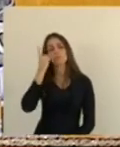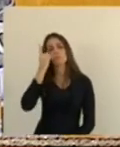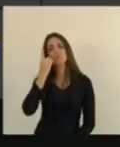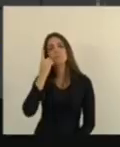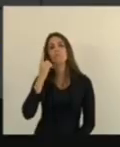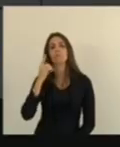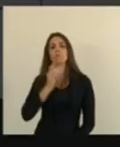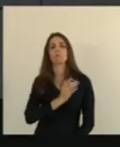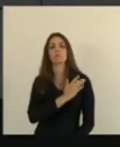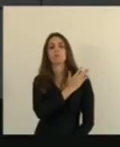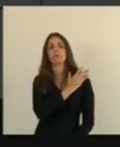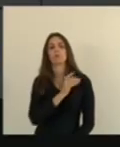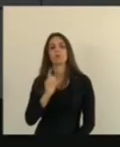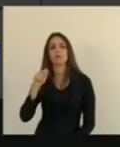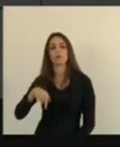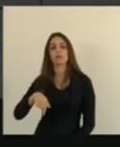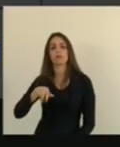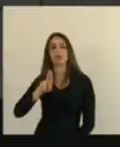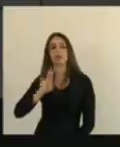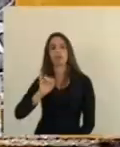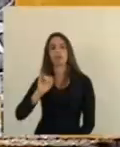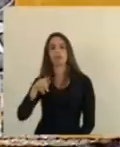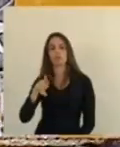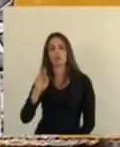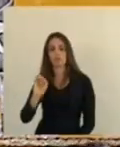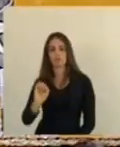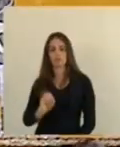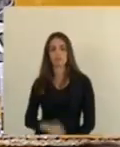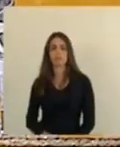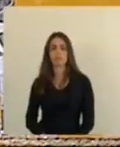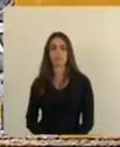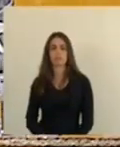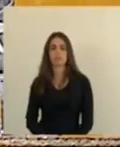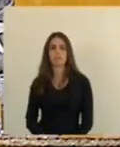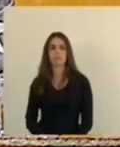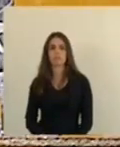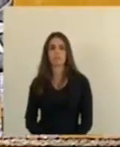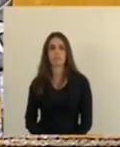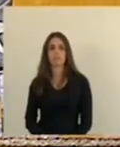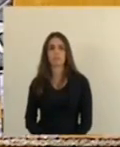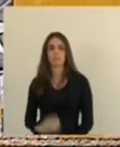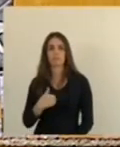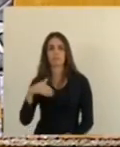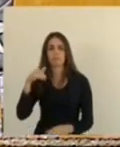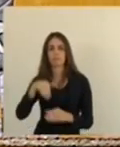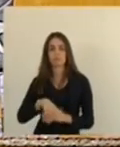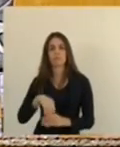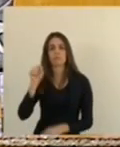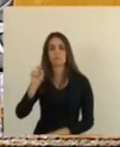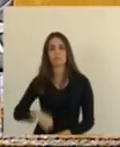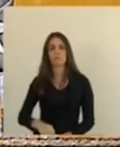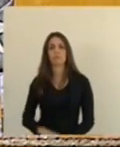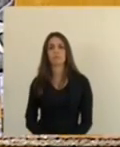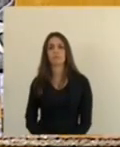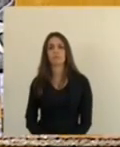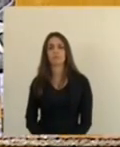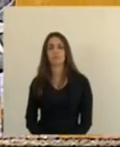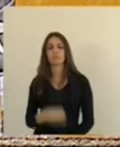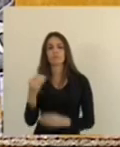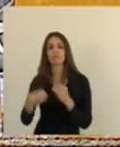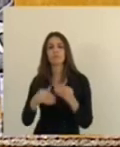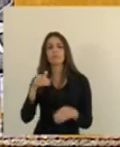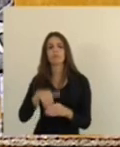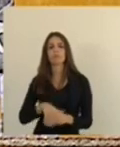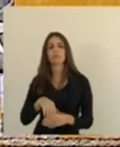excelência eu voto sim deputado coronel alexandre quintino vota sim como voto deputado líder do governo